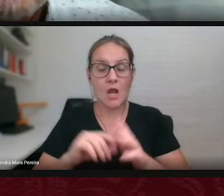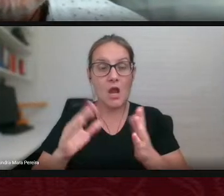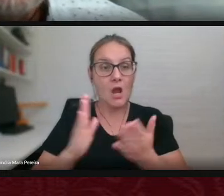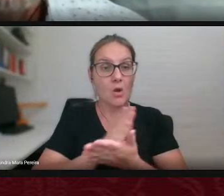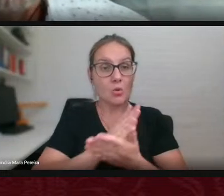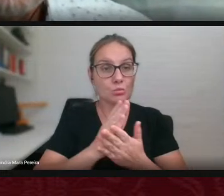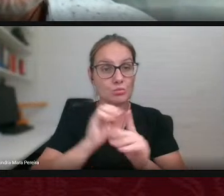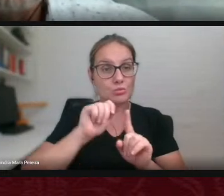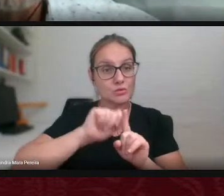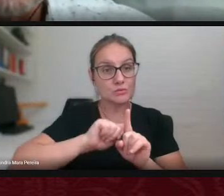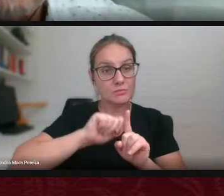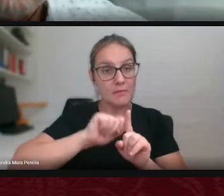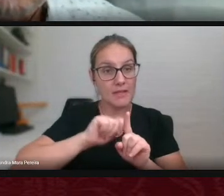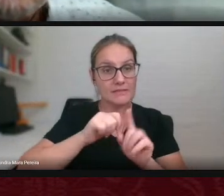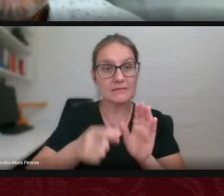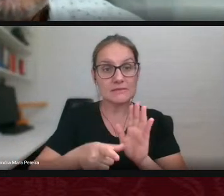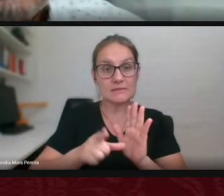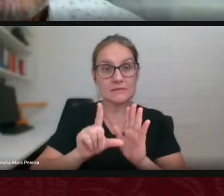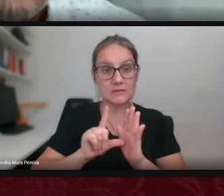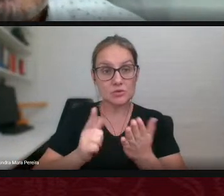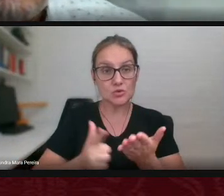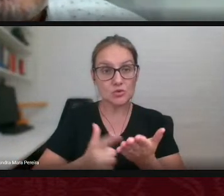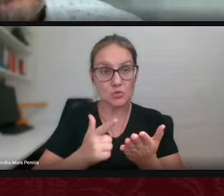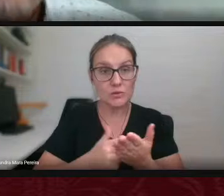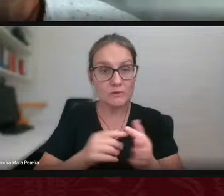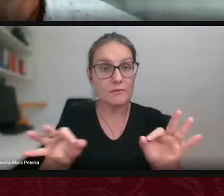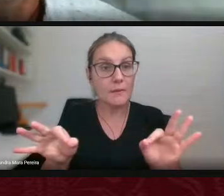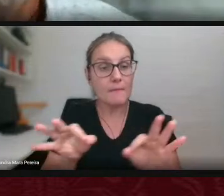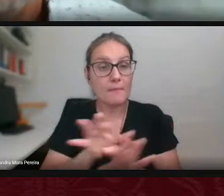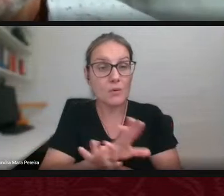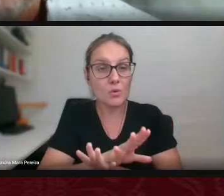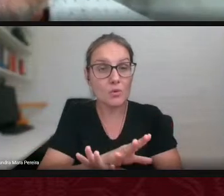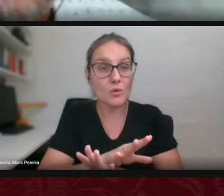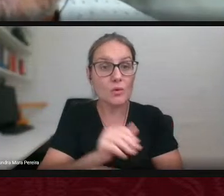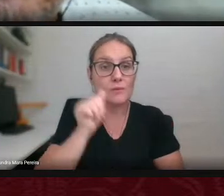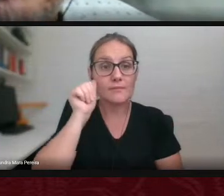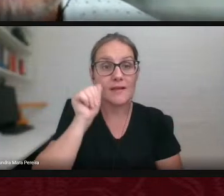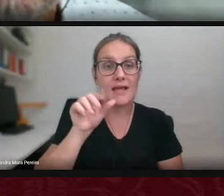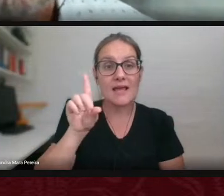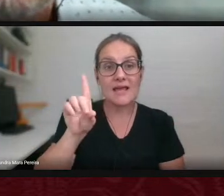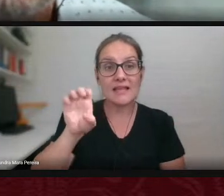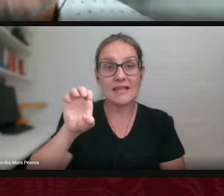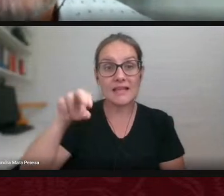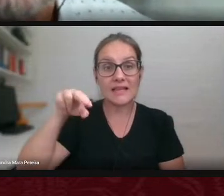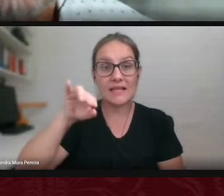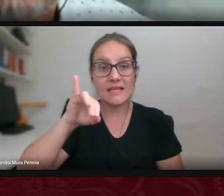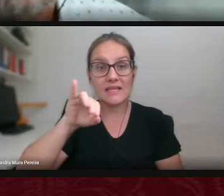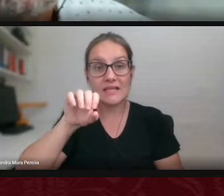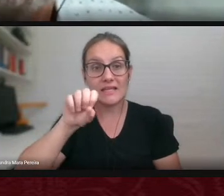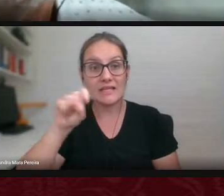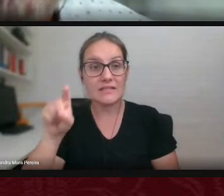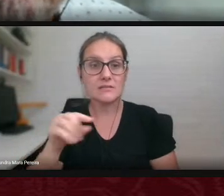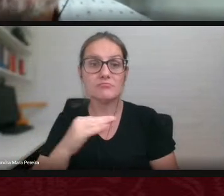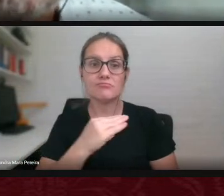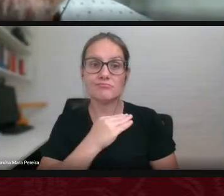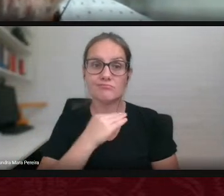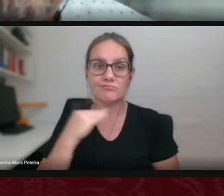antes do livro ficar pronto a Denise Franco faleceu